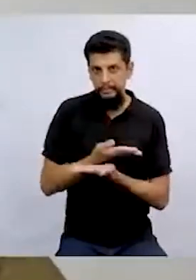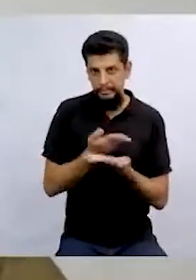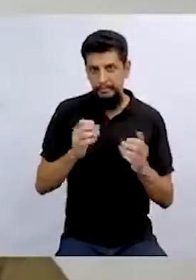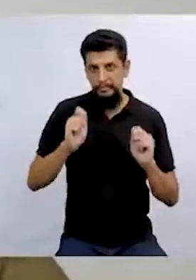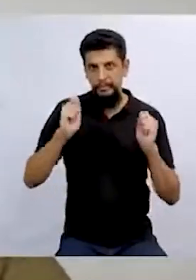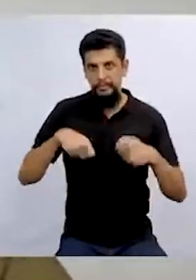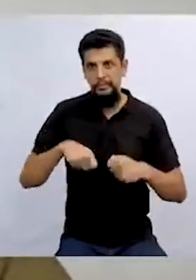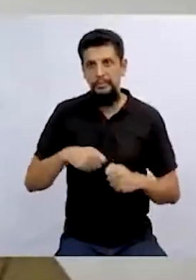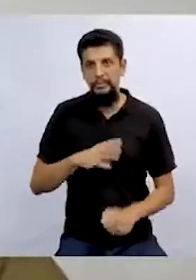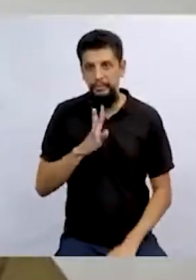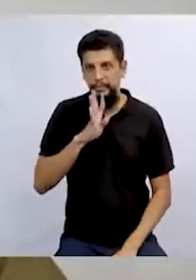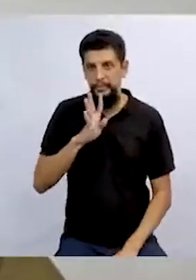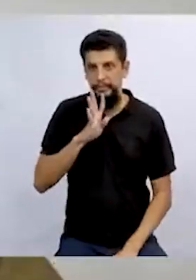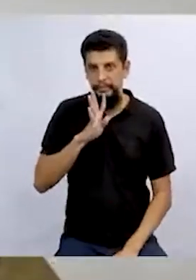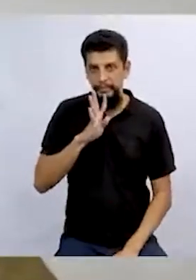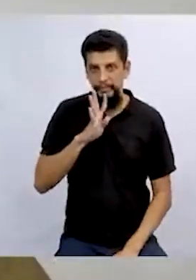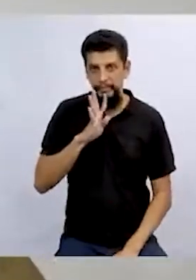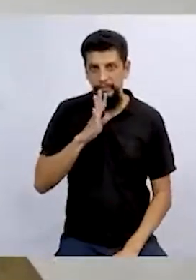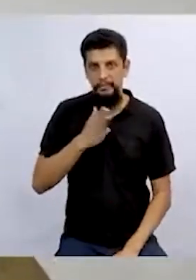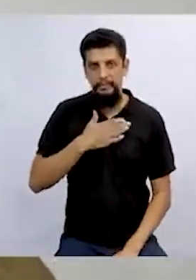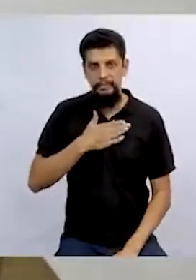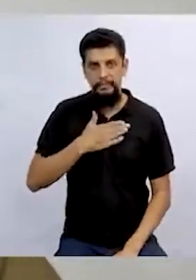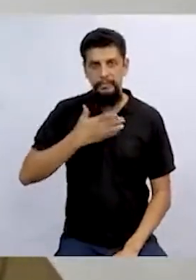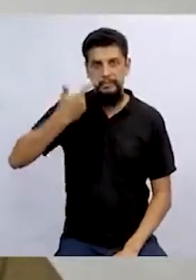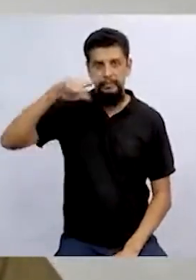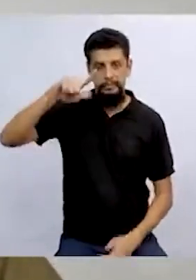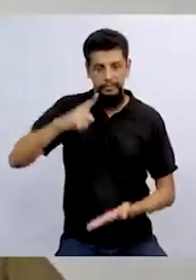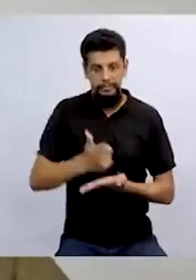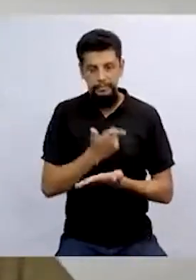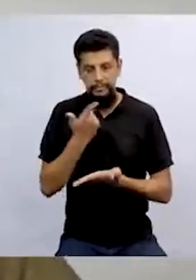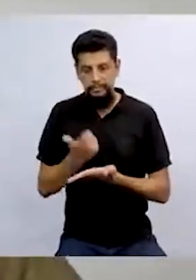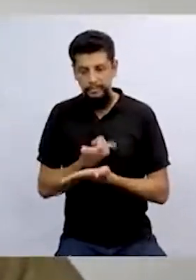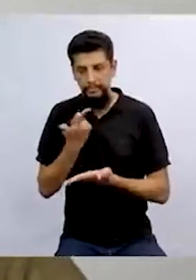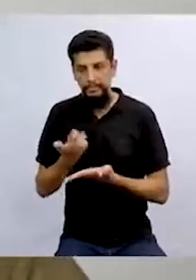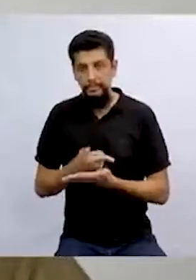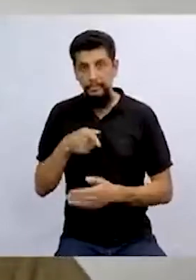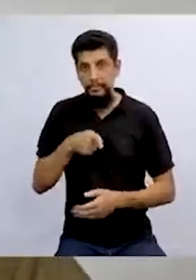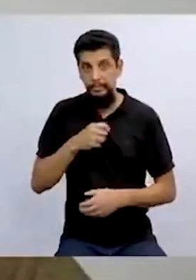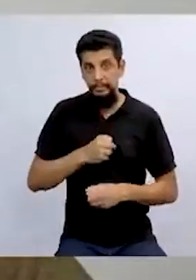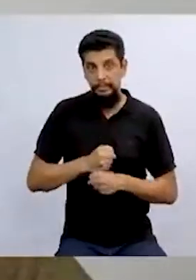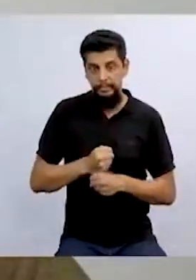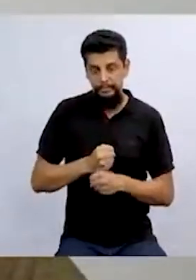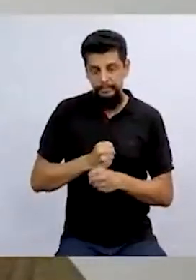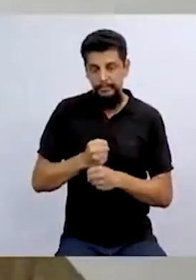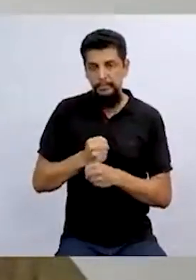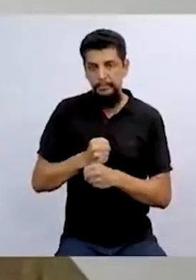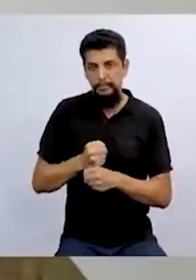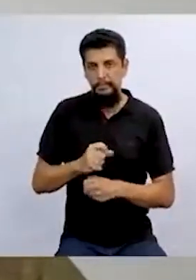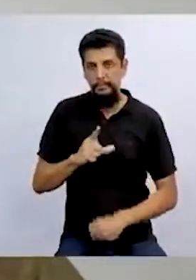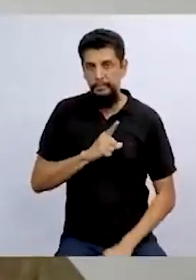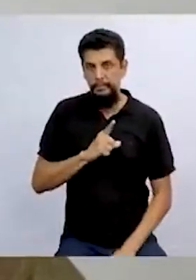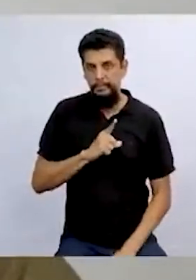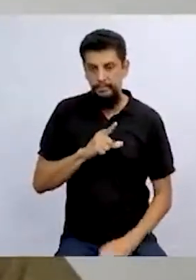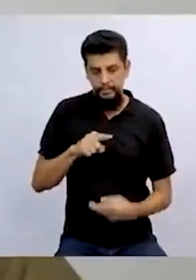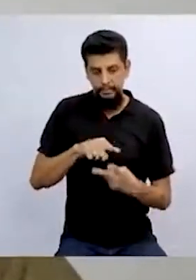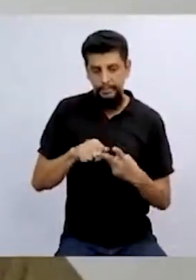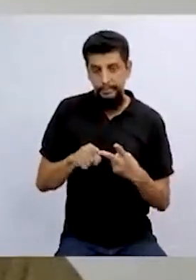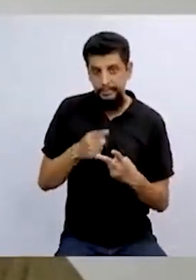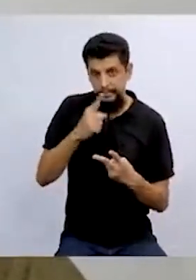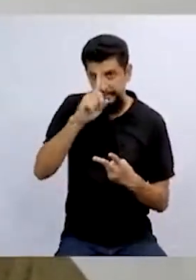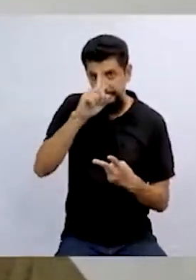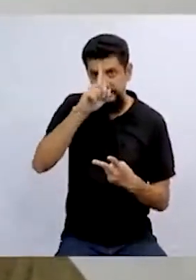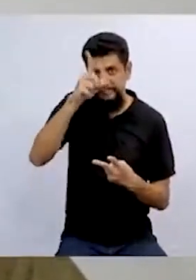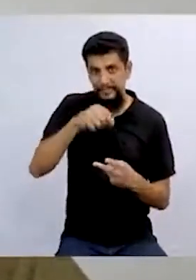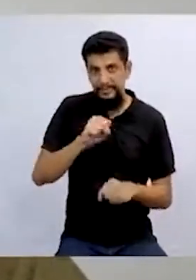dia vocês possam conhecer também os meus outros livros. Ah, e esse ano eu tenho duas ideias na